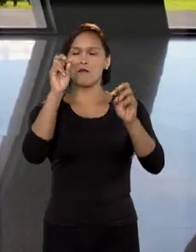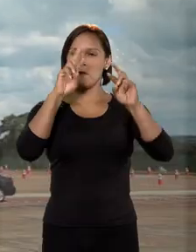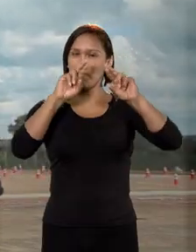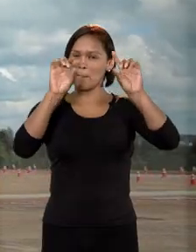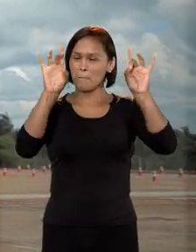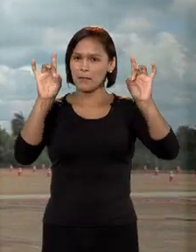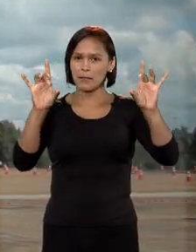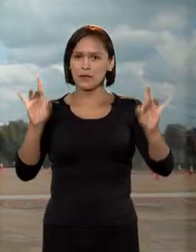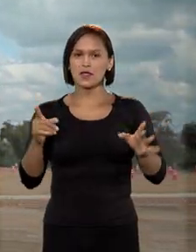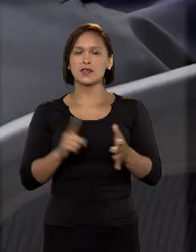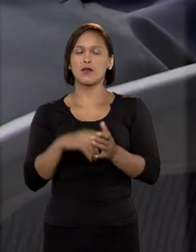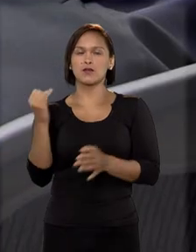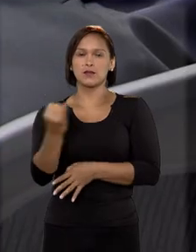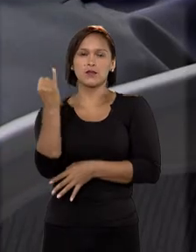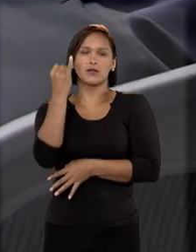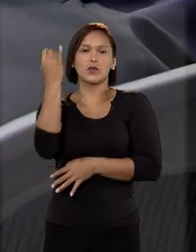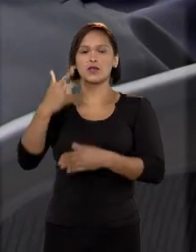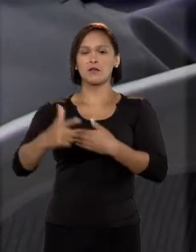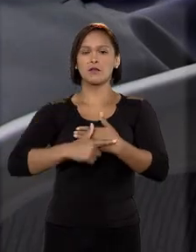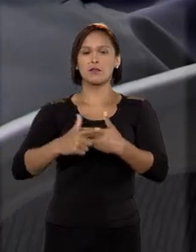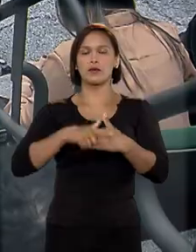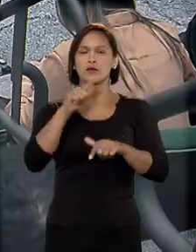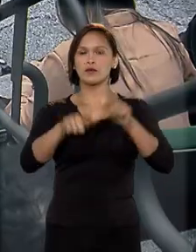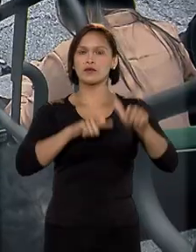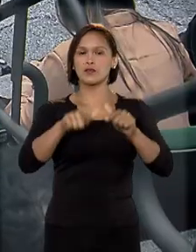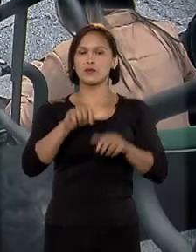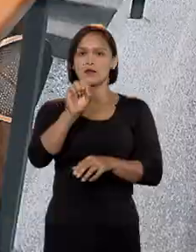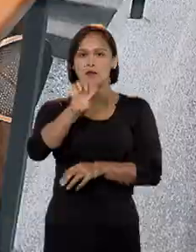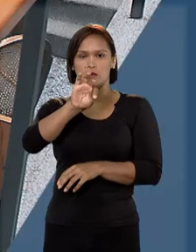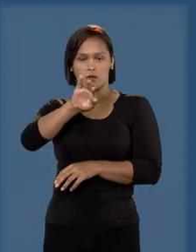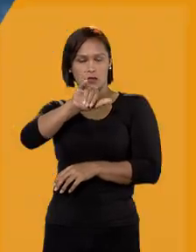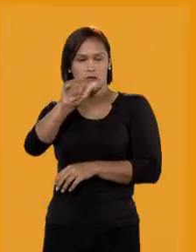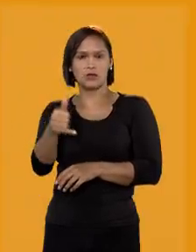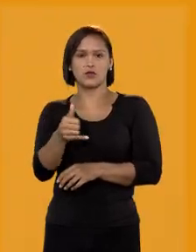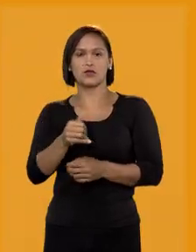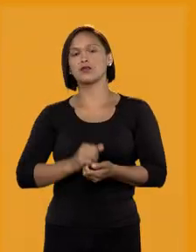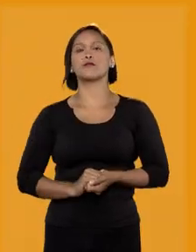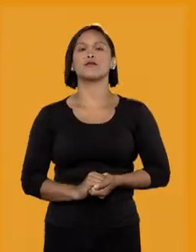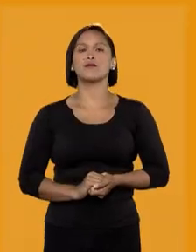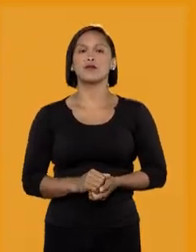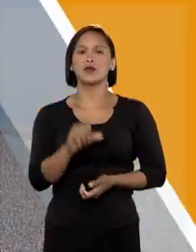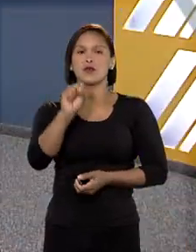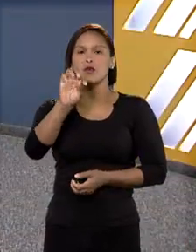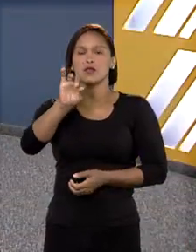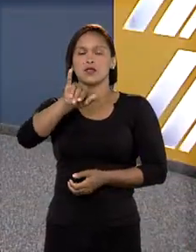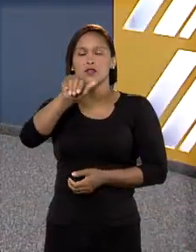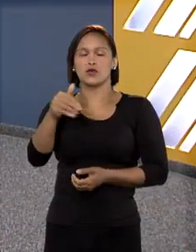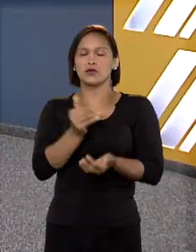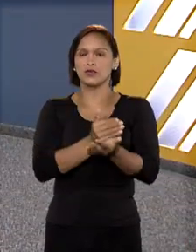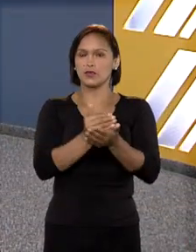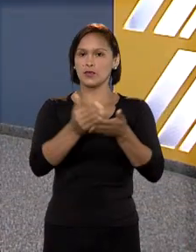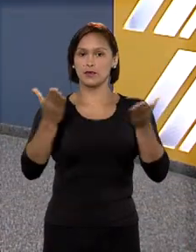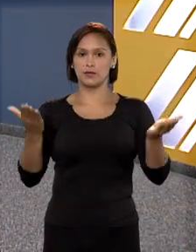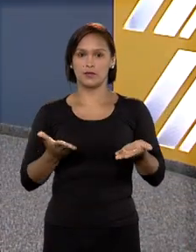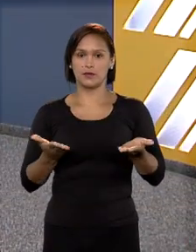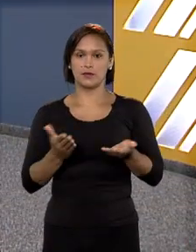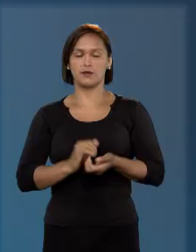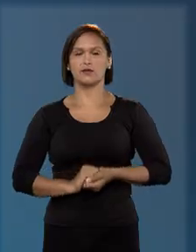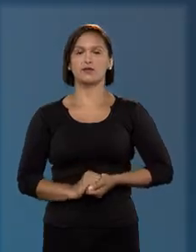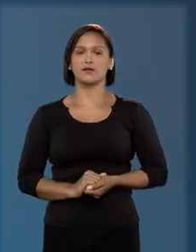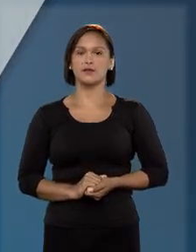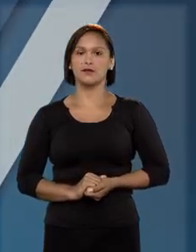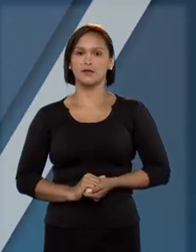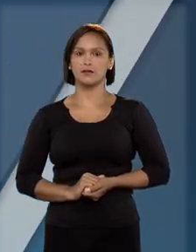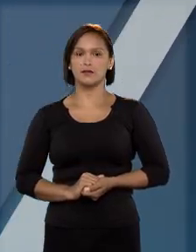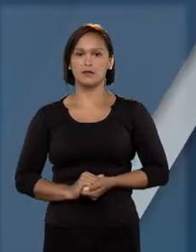matéria especial apresenta o importante papel do Superior Tribunal de Justiça. O STJ Notícias começa agora.